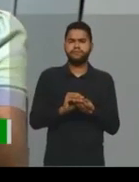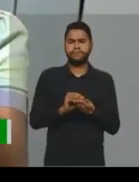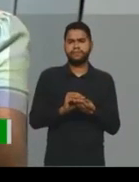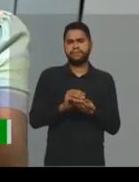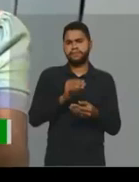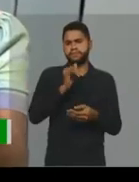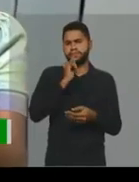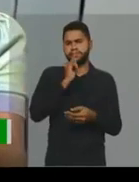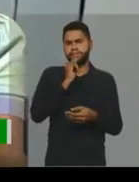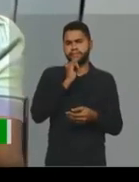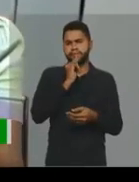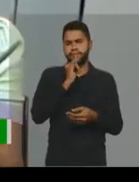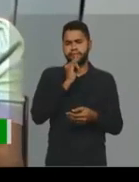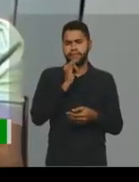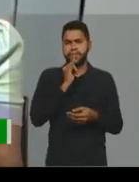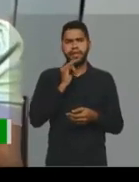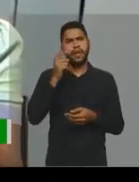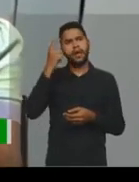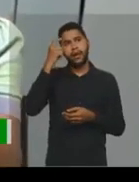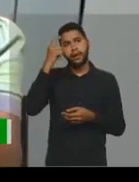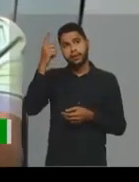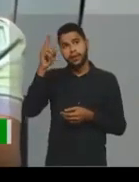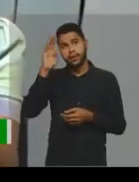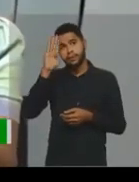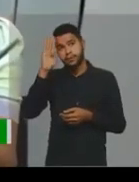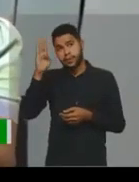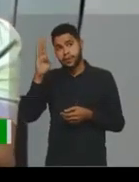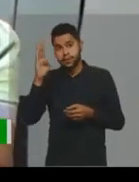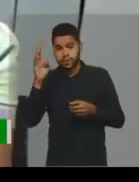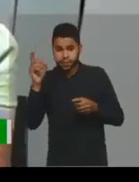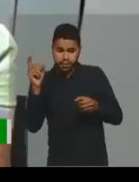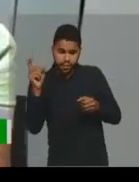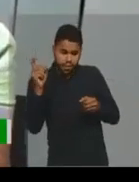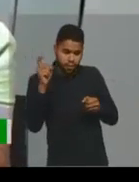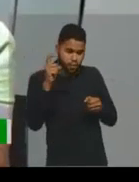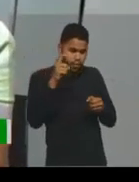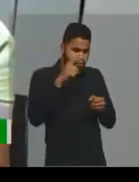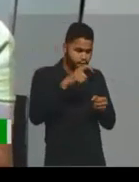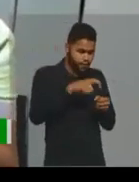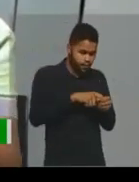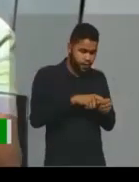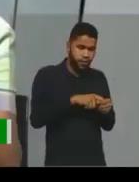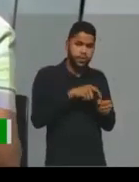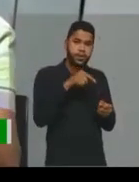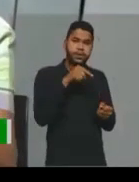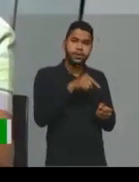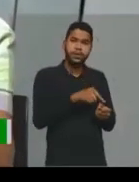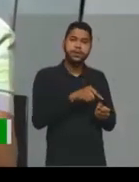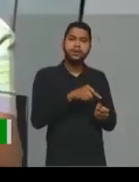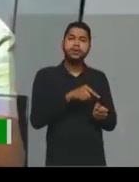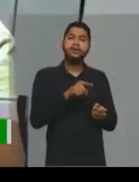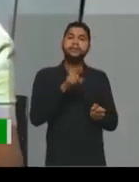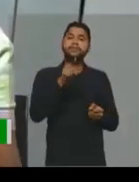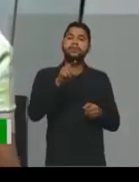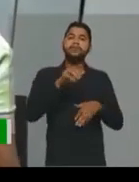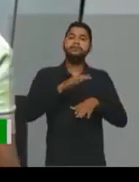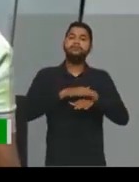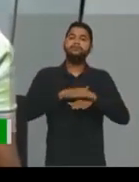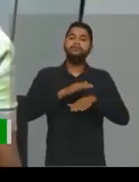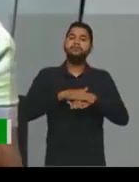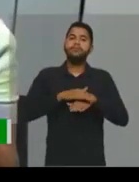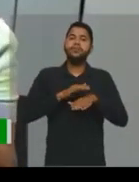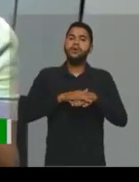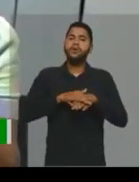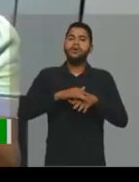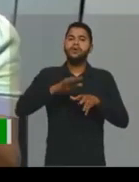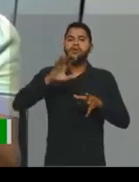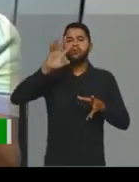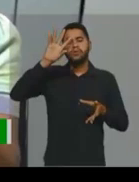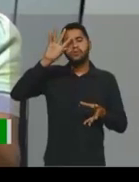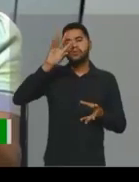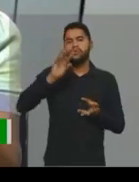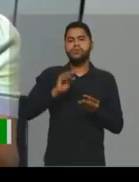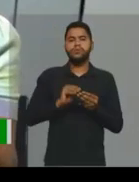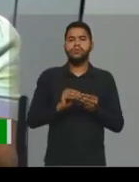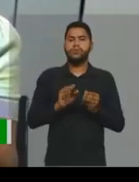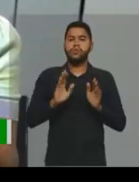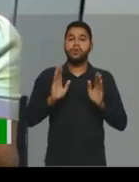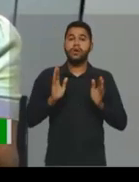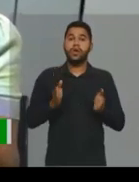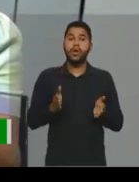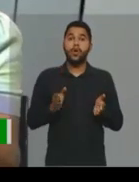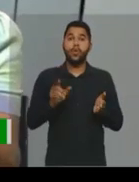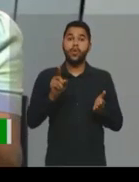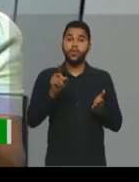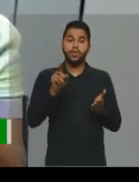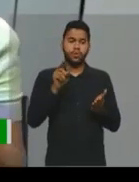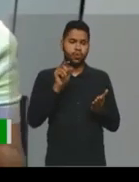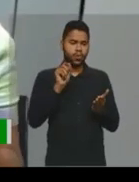você retoma a ideia principal que você colocou lá na introdução e você fecha. A conclusão é